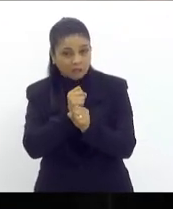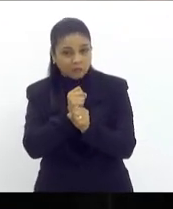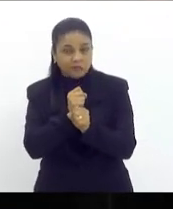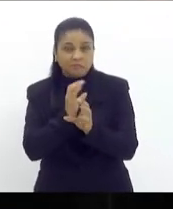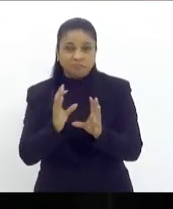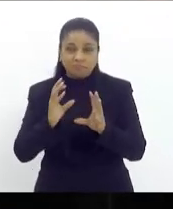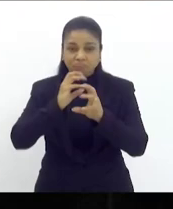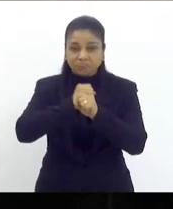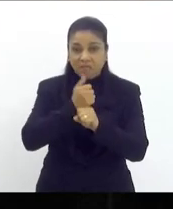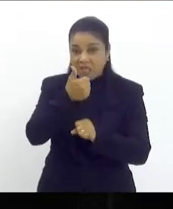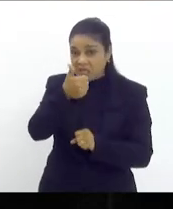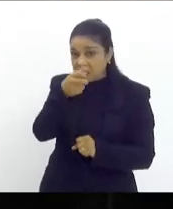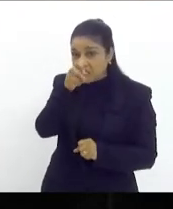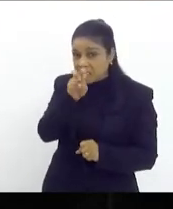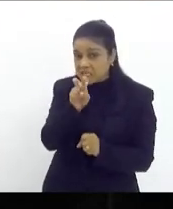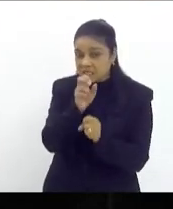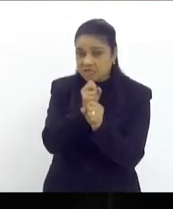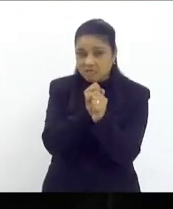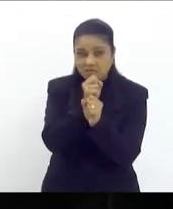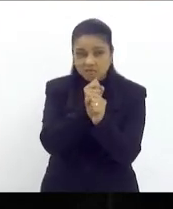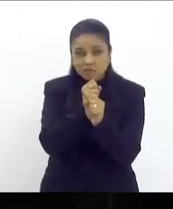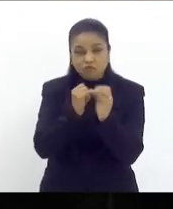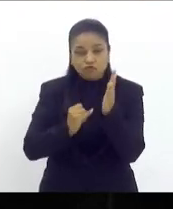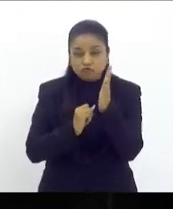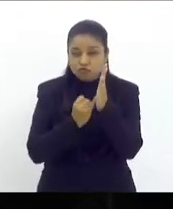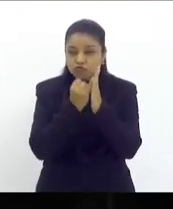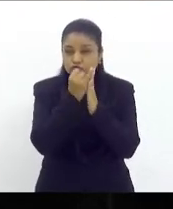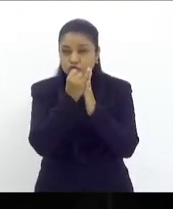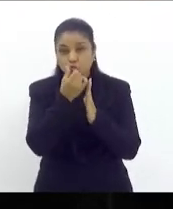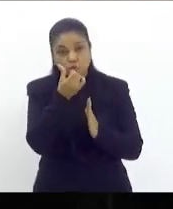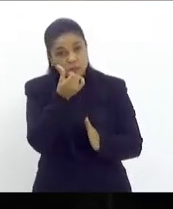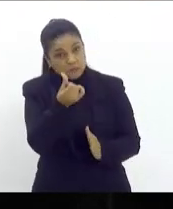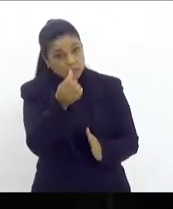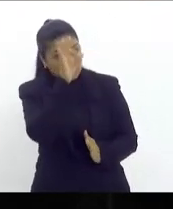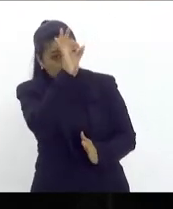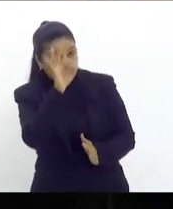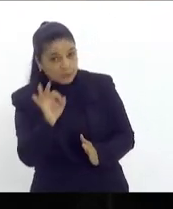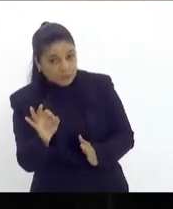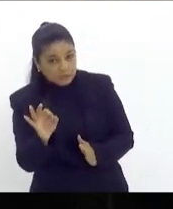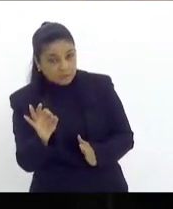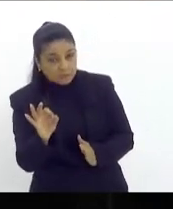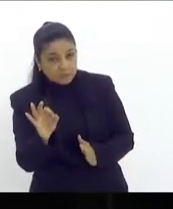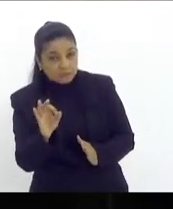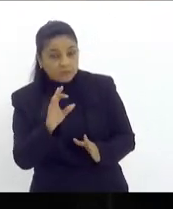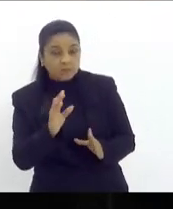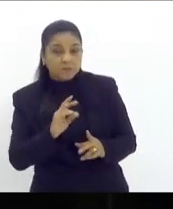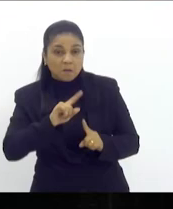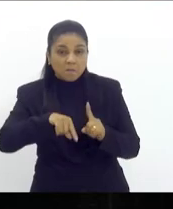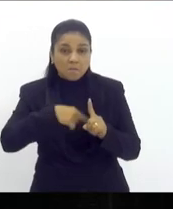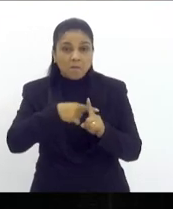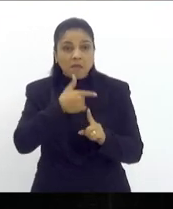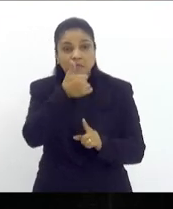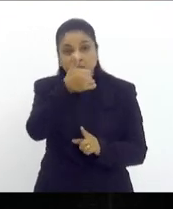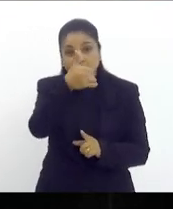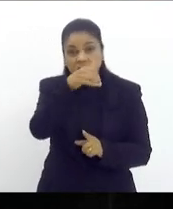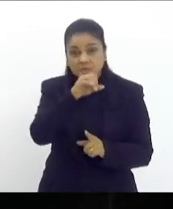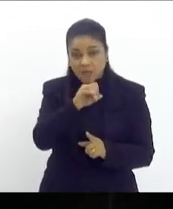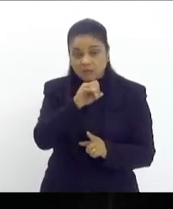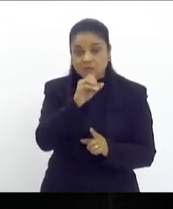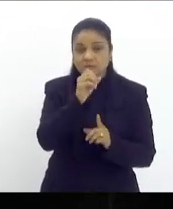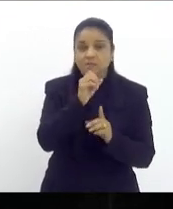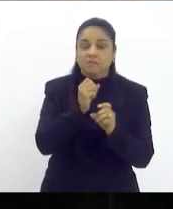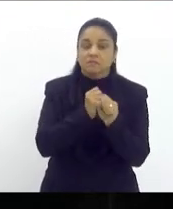anos de um juro real de 6 por mais 10 anos de um juro real de 4